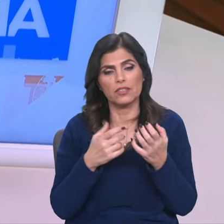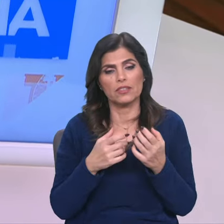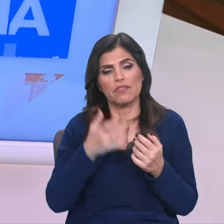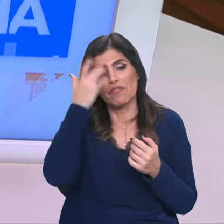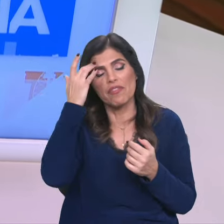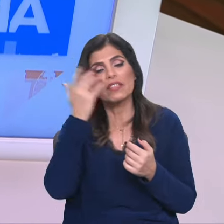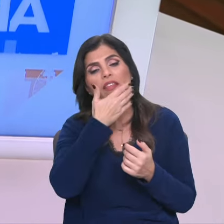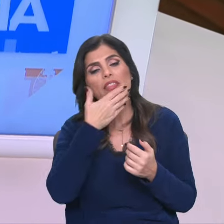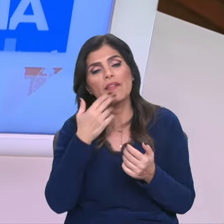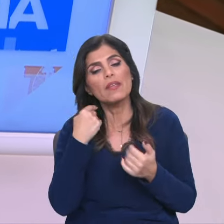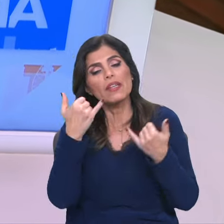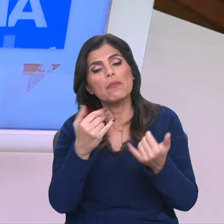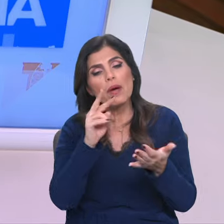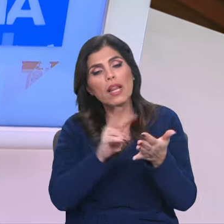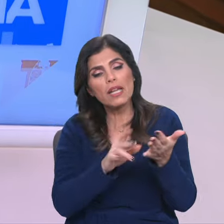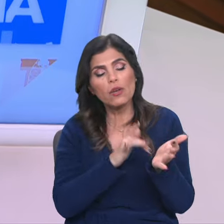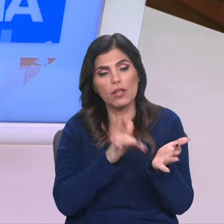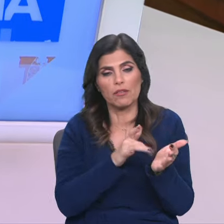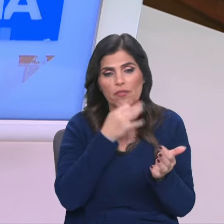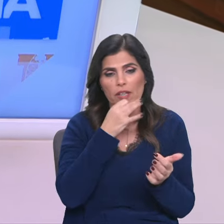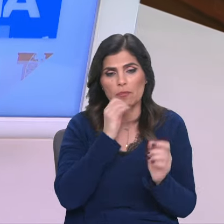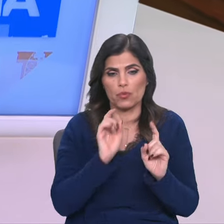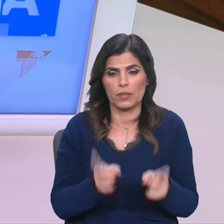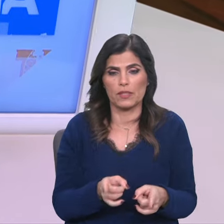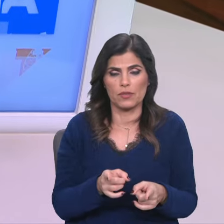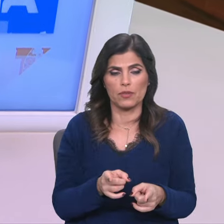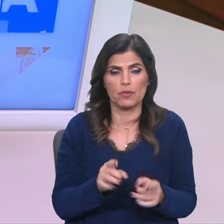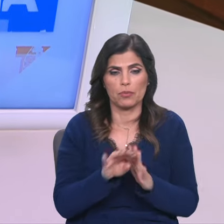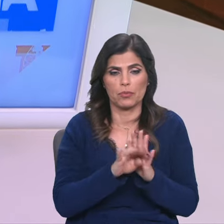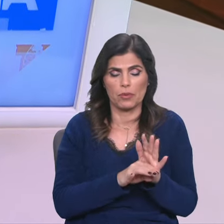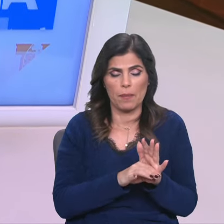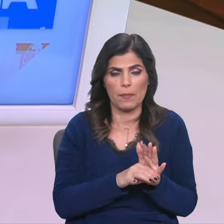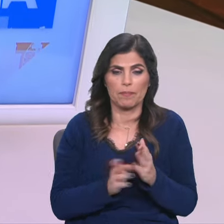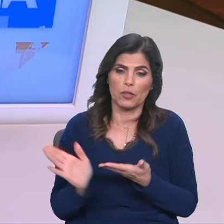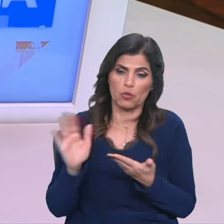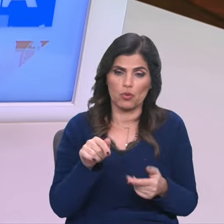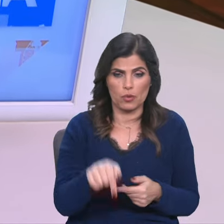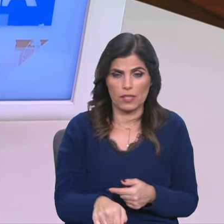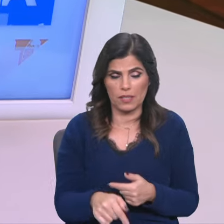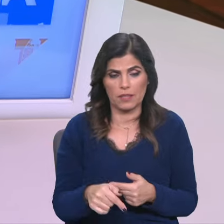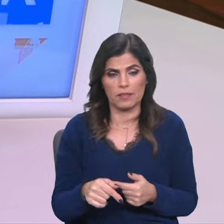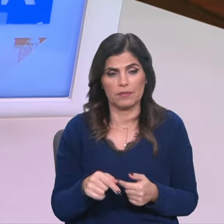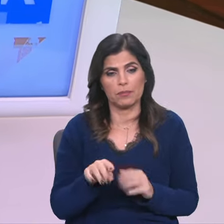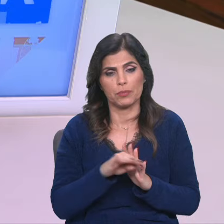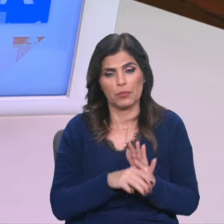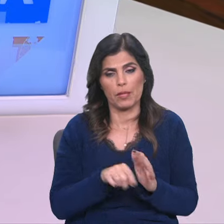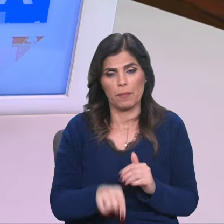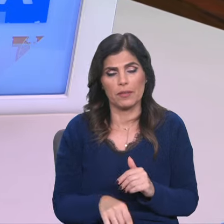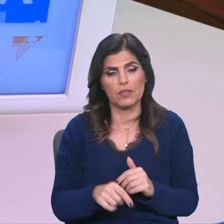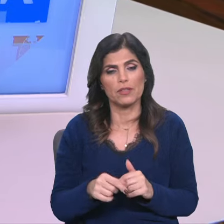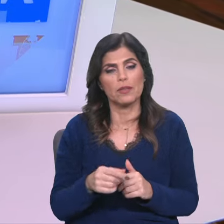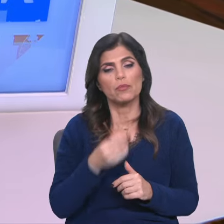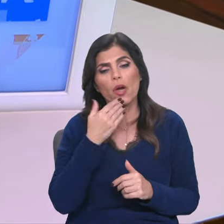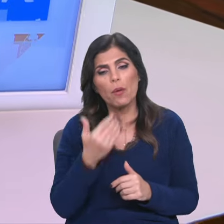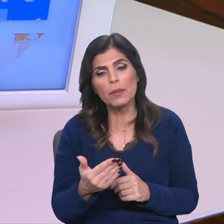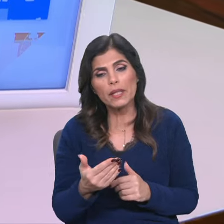facilidade após a leitura deste livro que falámos no início do programa e que nos trouxe aqui neste programa de hoje. Muito obrigado